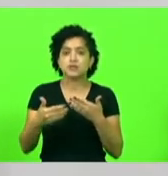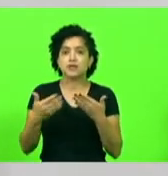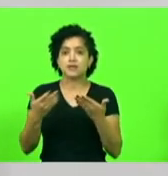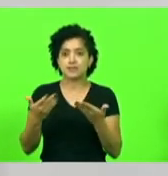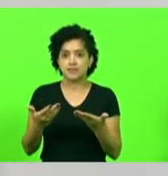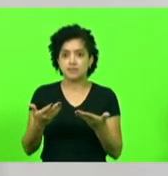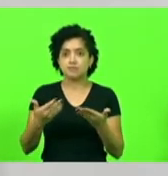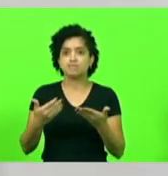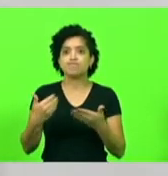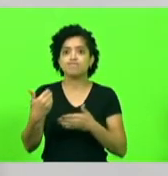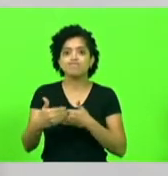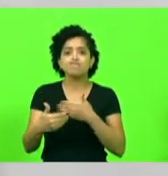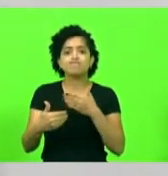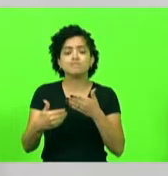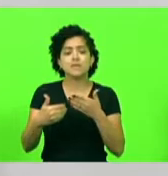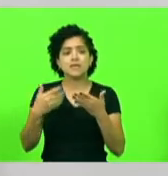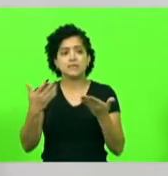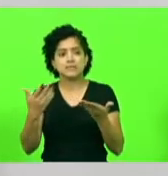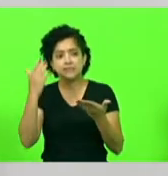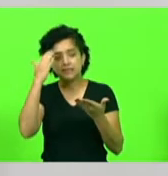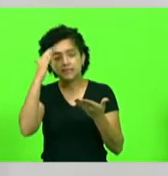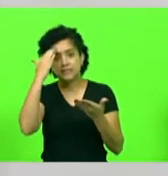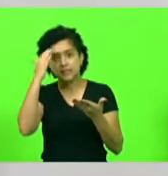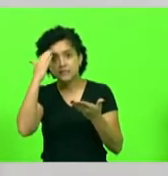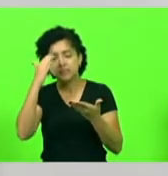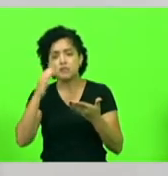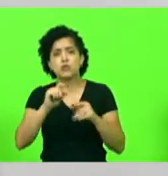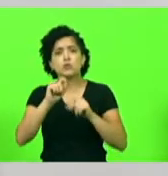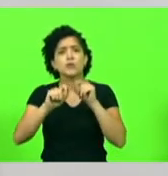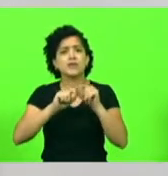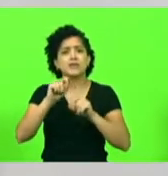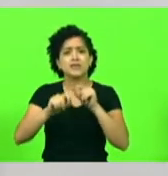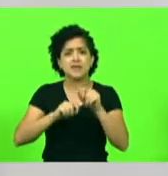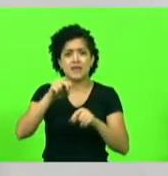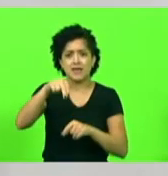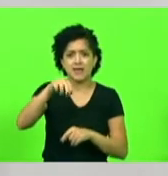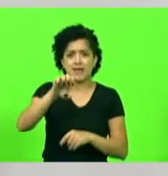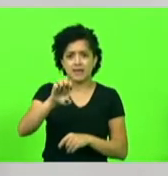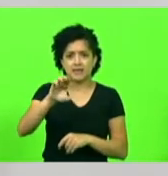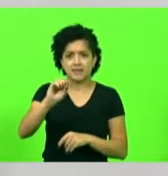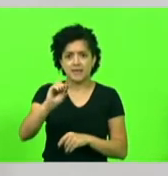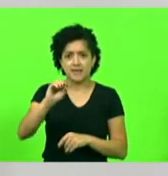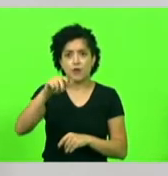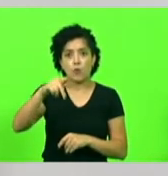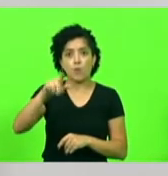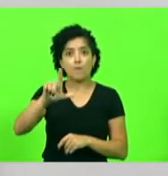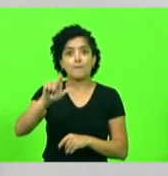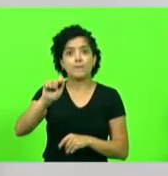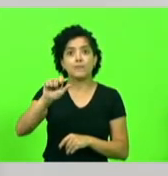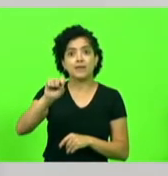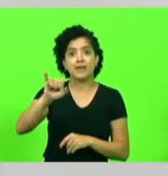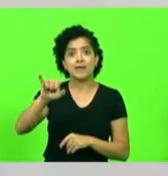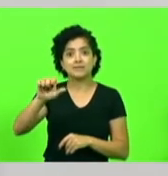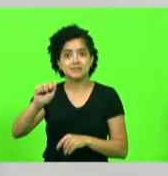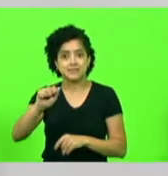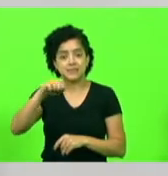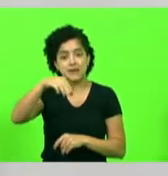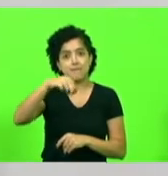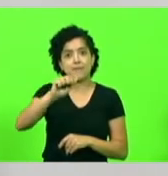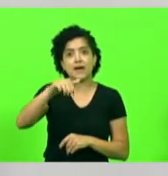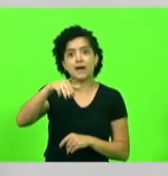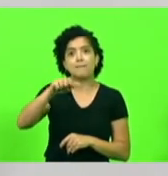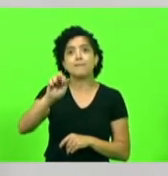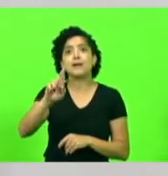fase de tentar entender o que é a neoplasia mamária, né? Que a gente tanto luta na bancada feminina,